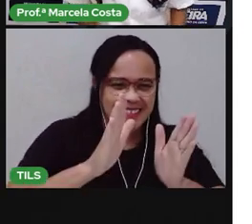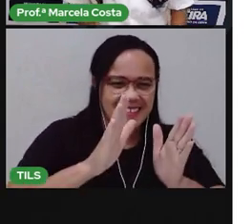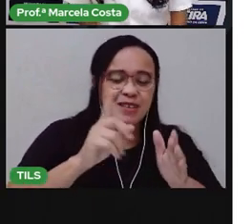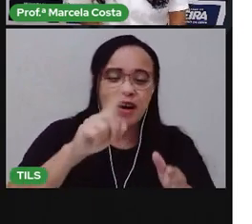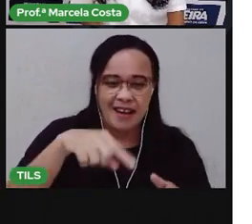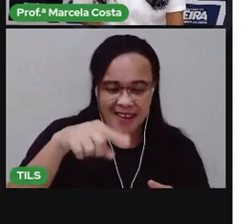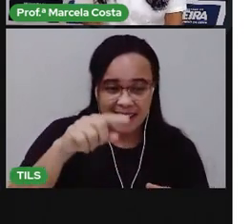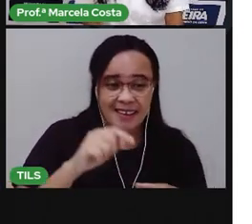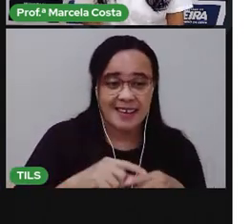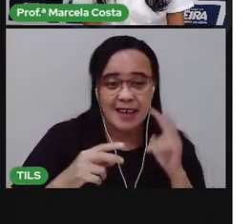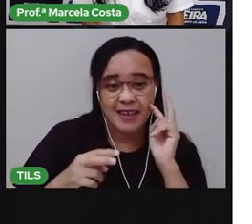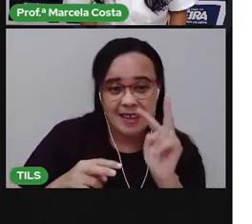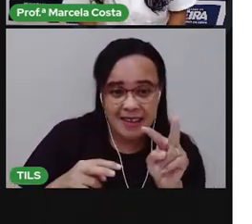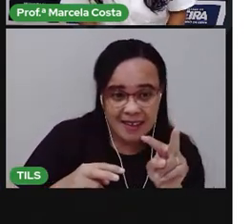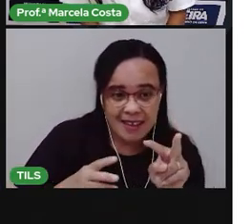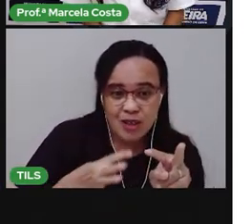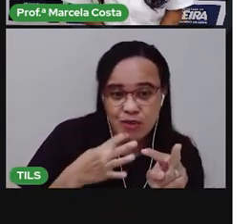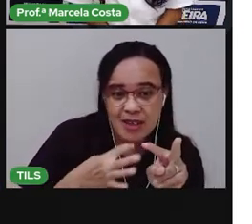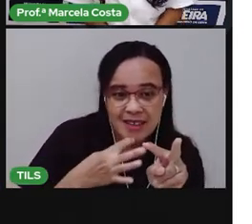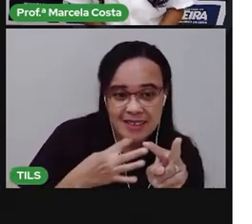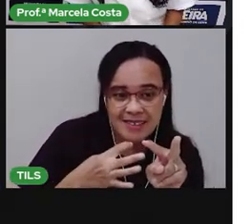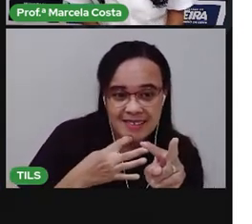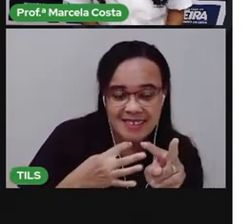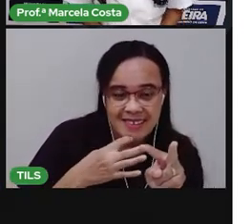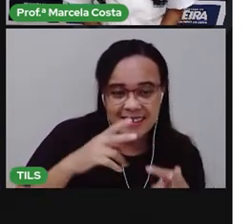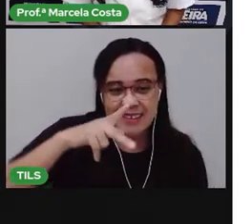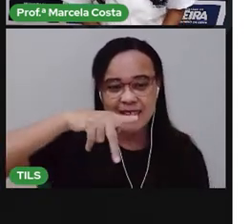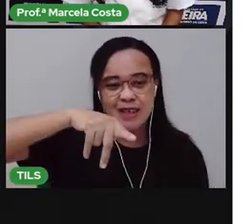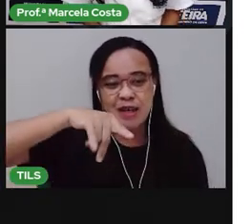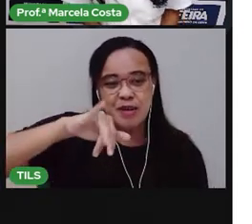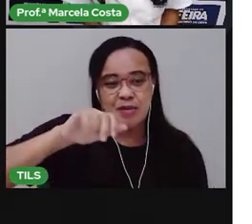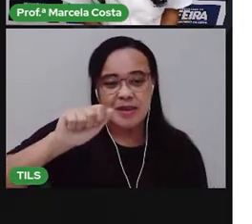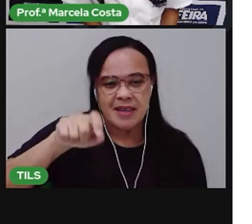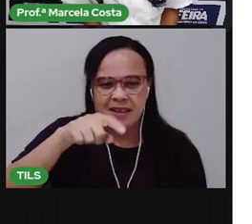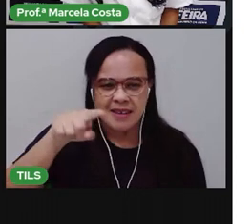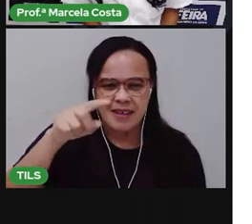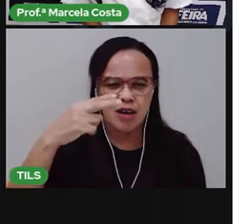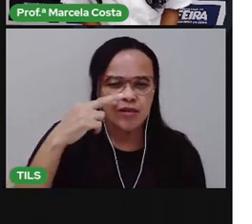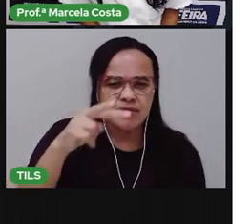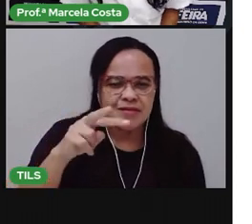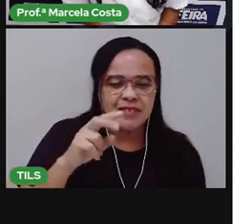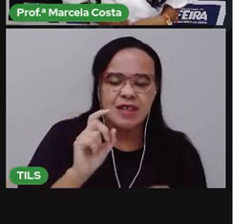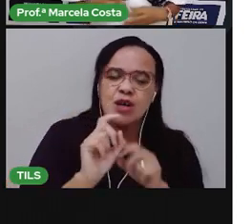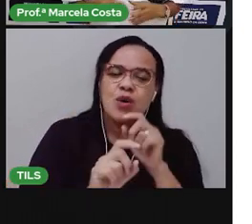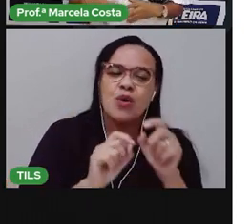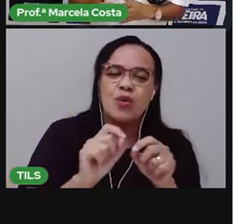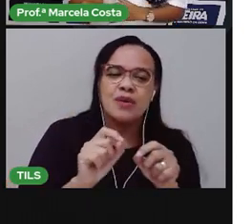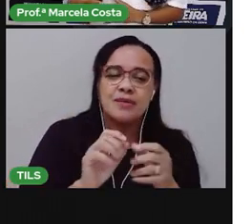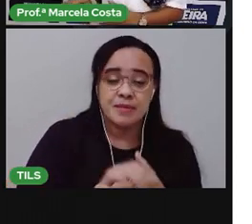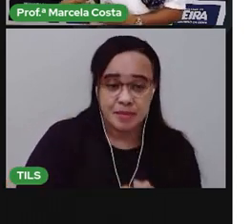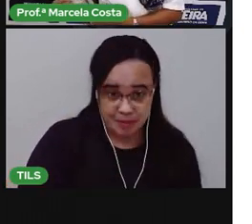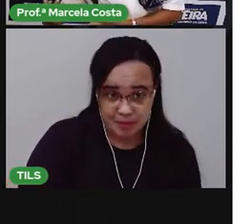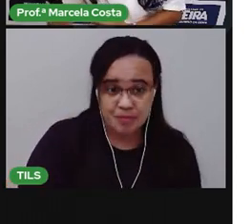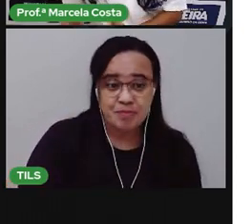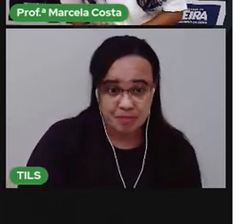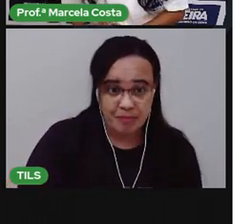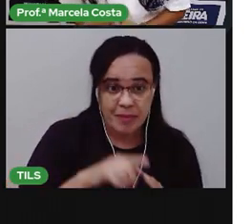Esse é o peão. E aí a gente vai ver, criança, que os brinquedos foram